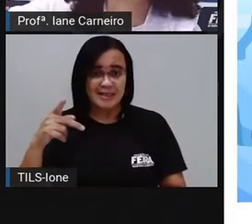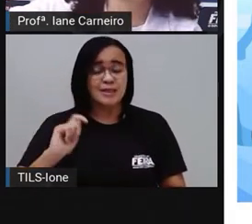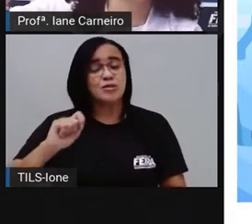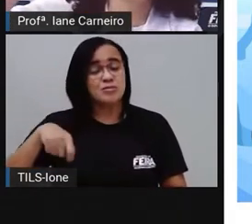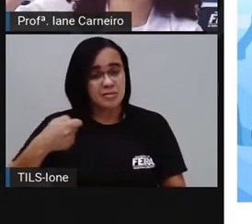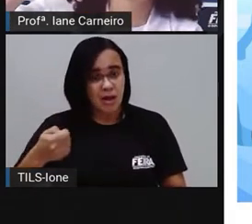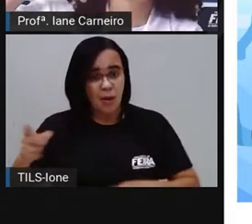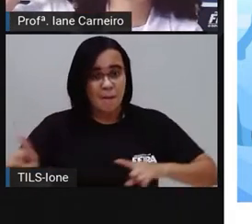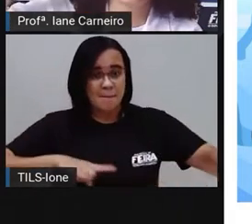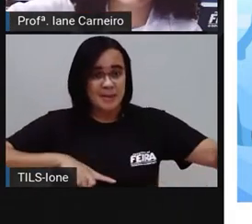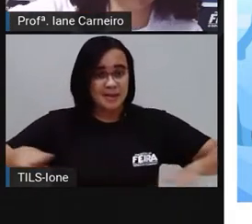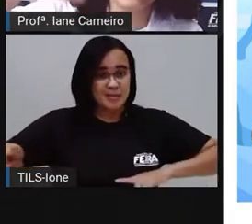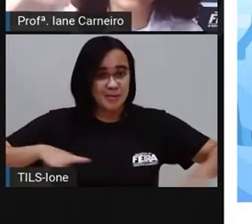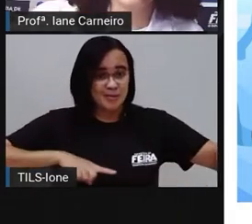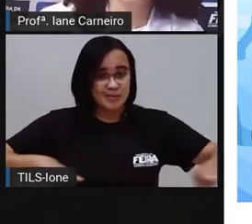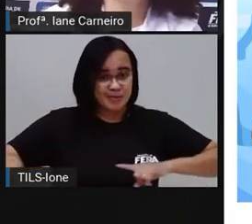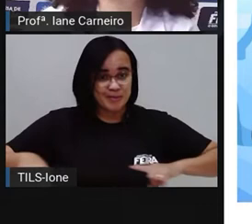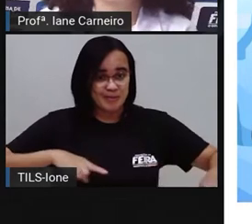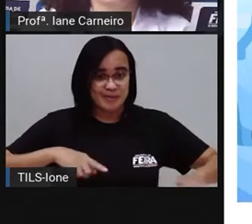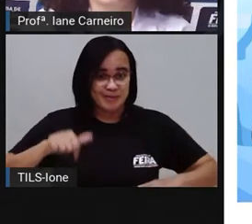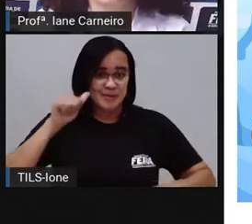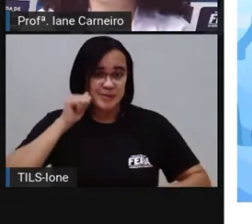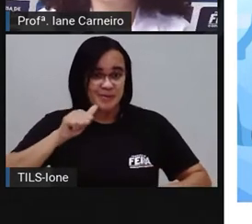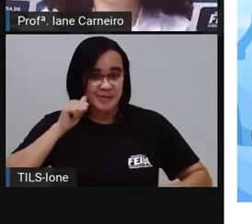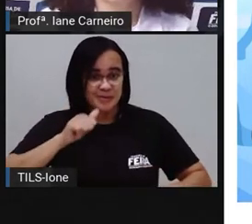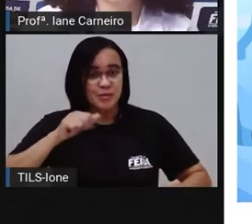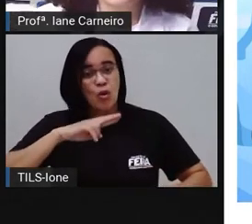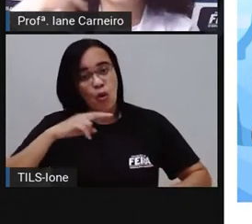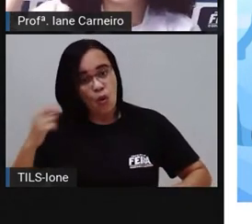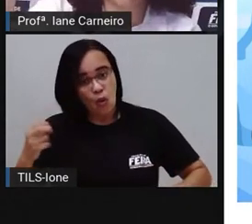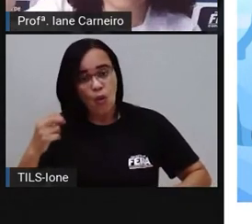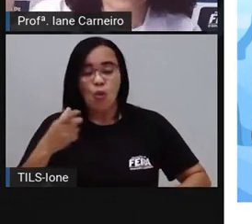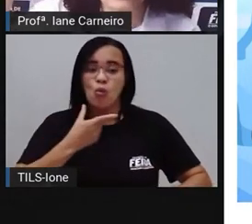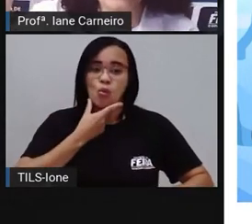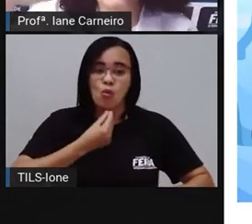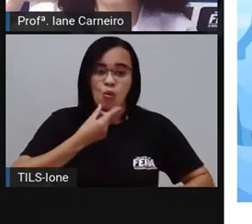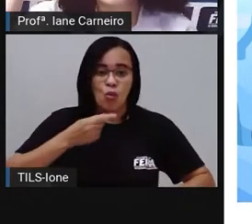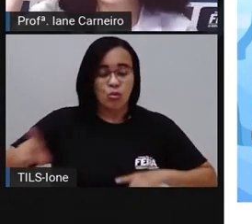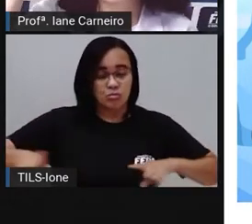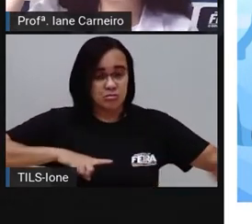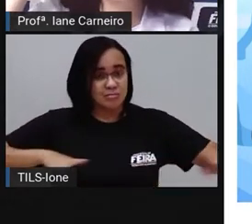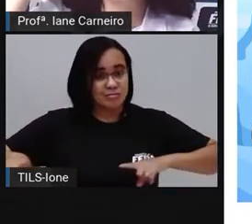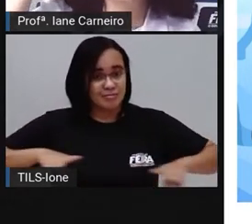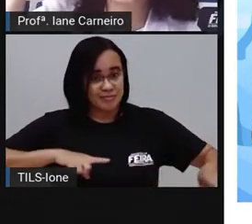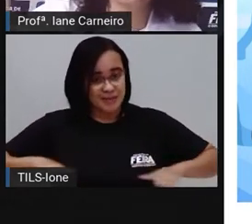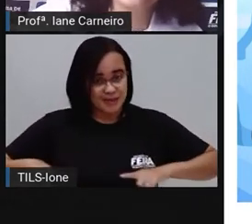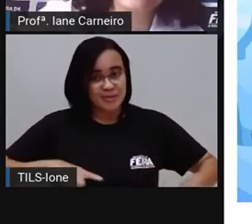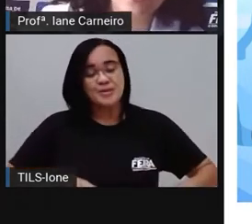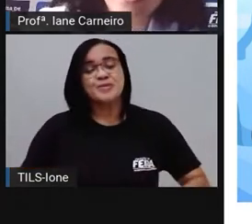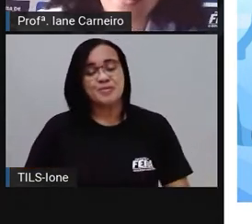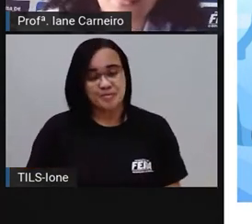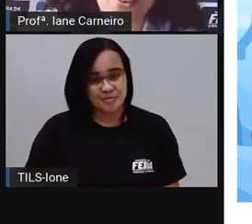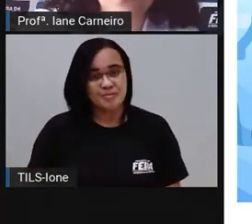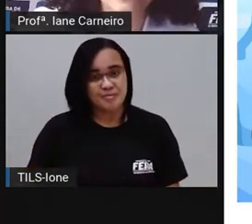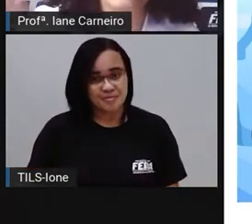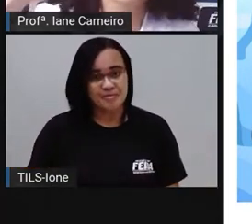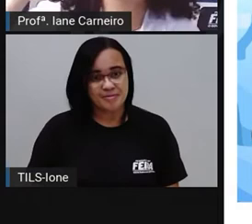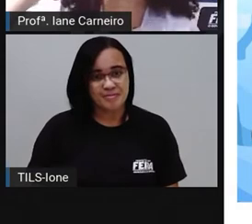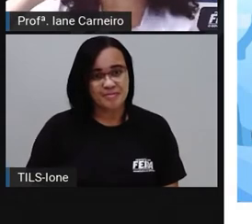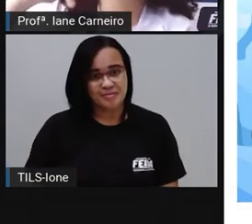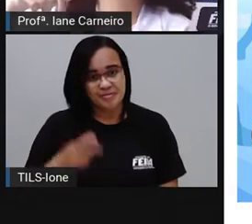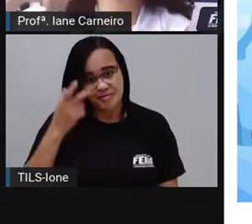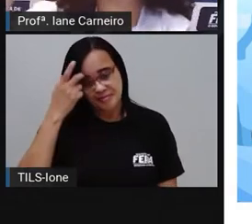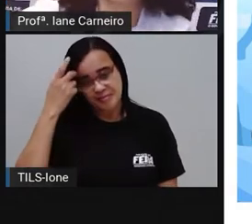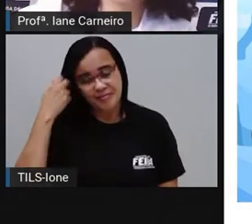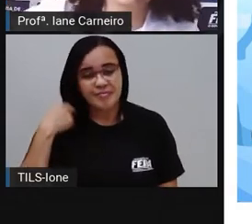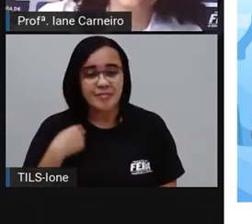tiver nossa mãe, né? A nossa avó, os sobrinhos de nossa avó vão ser nossos